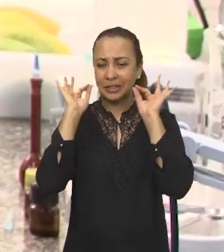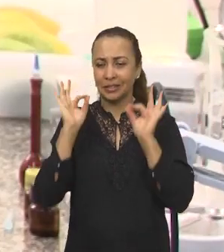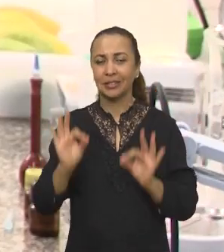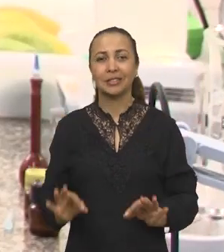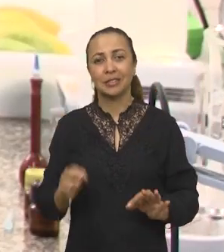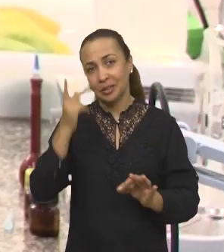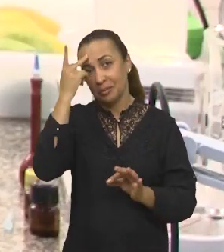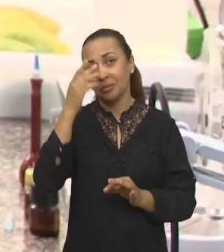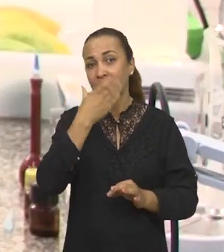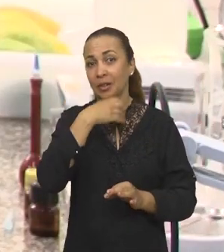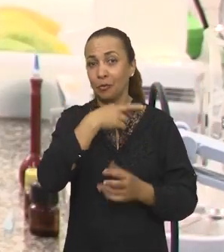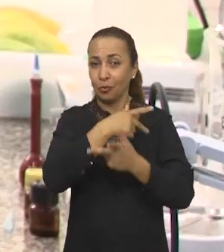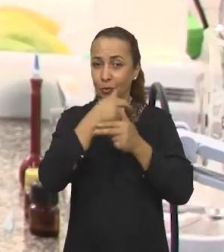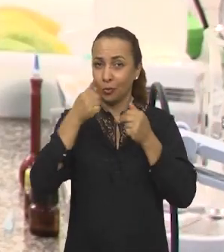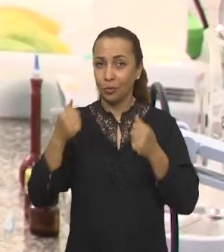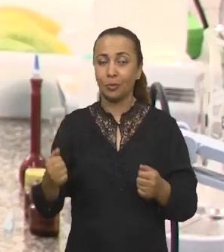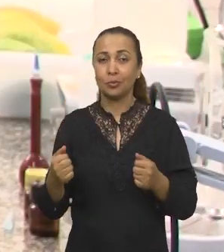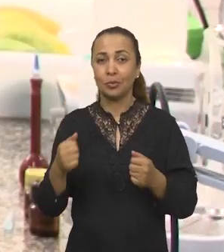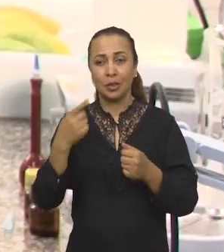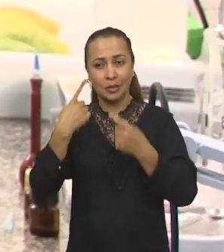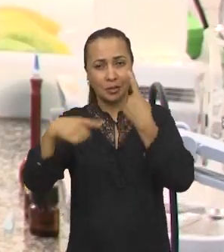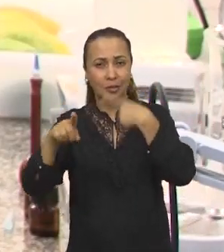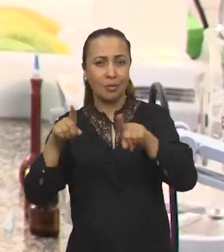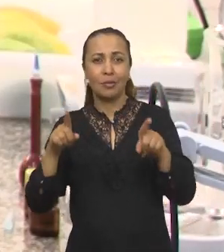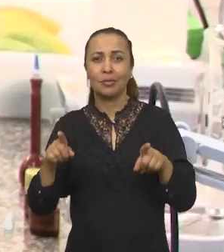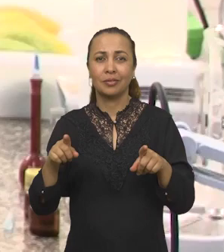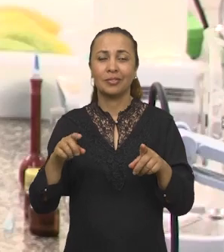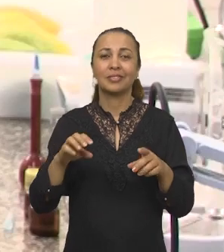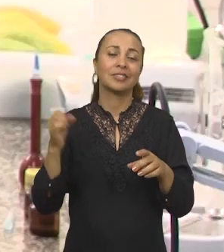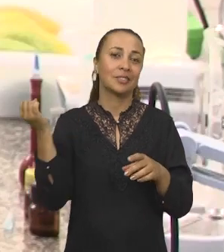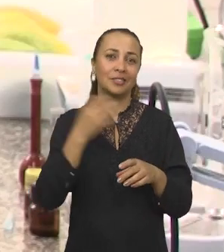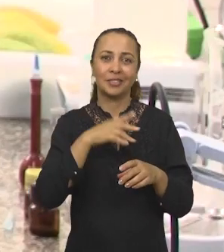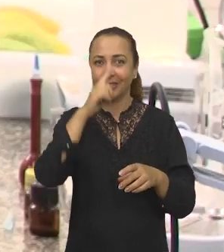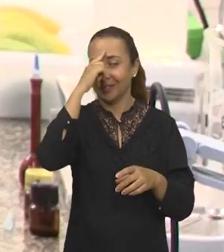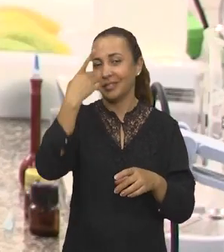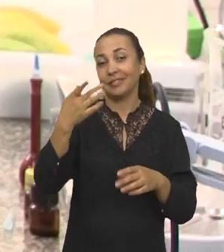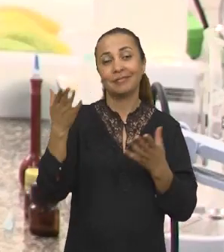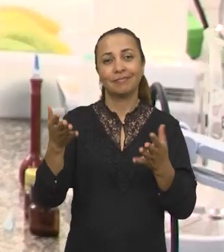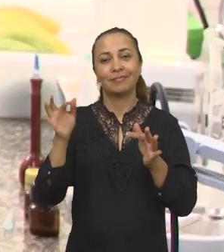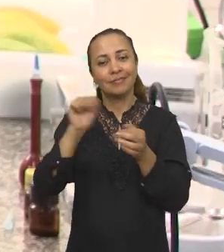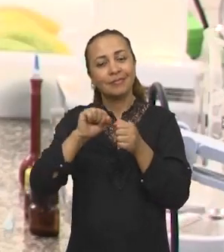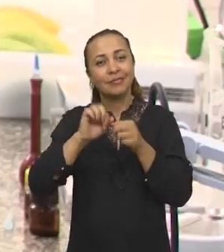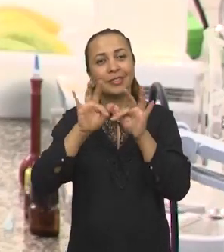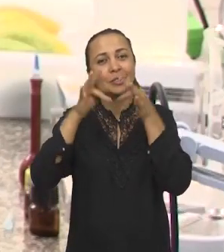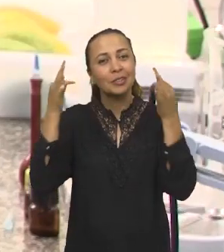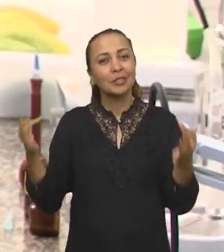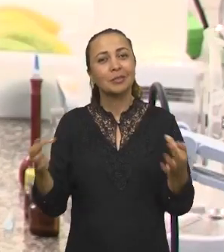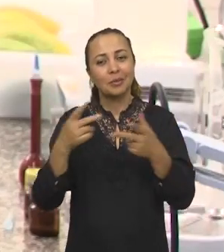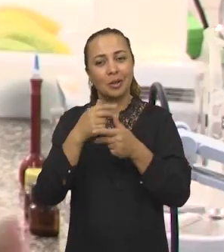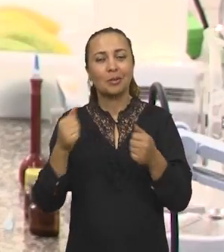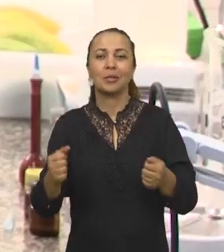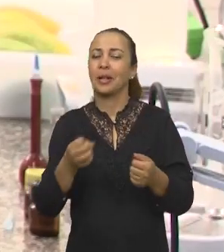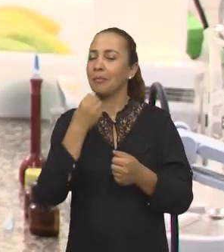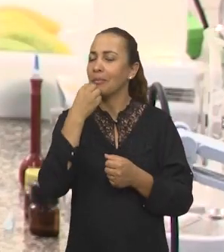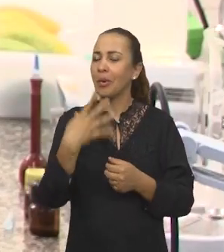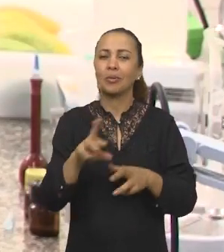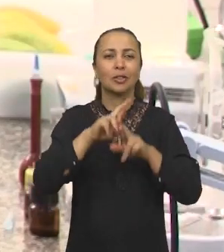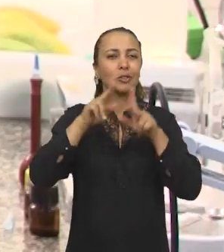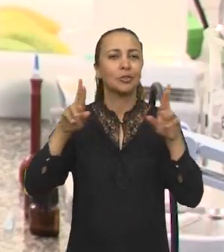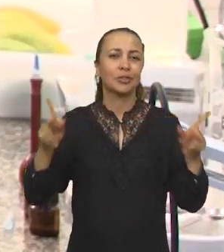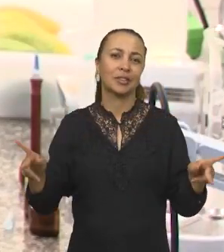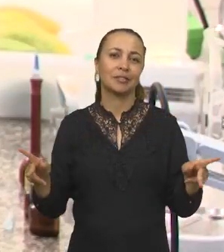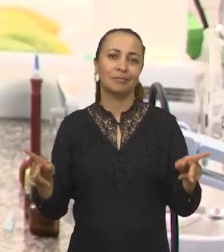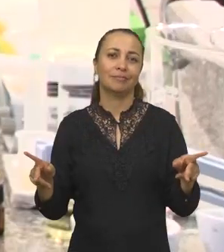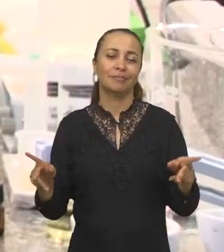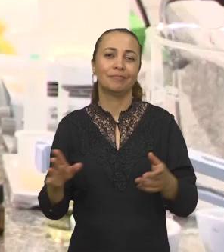para frutas e vegetais. Mas, acredito que a inovação está aí em fazer do simples alguma coisa bastante diferente